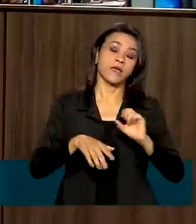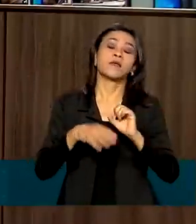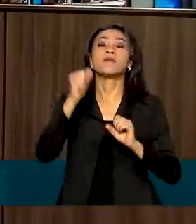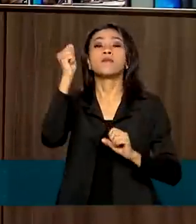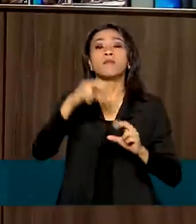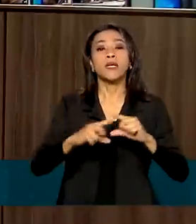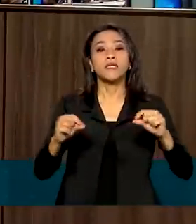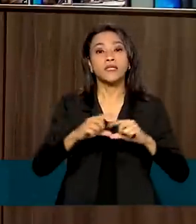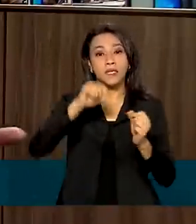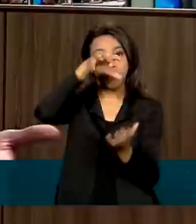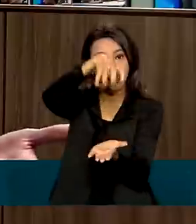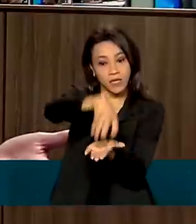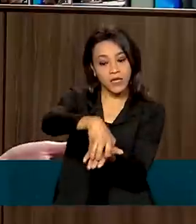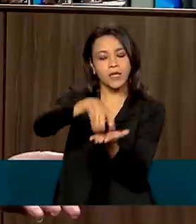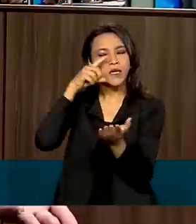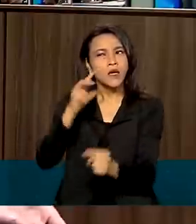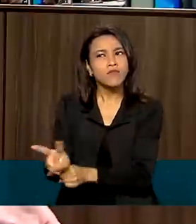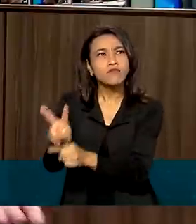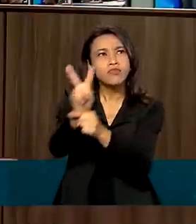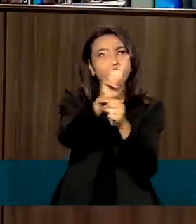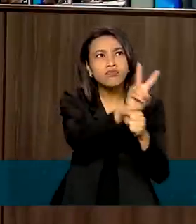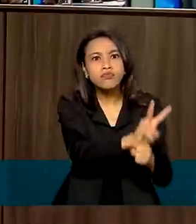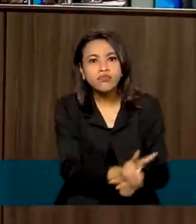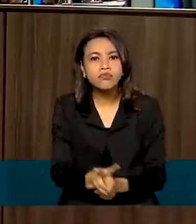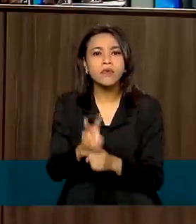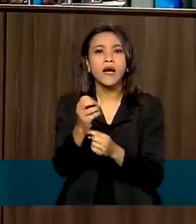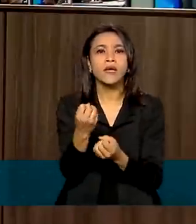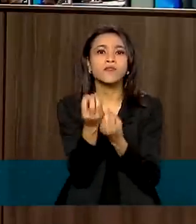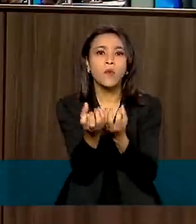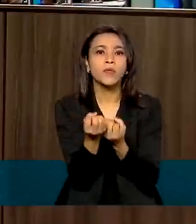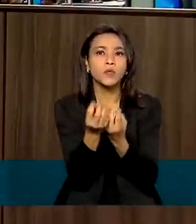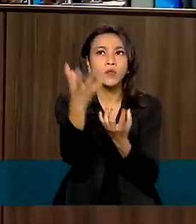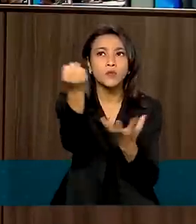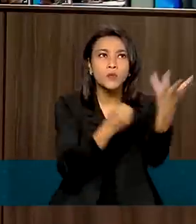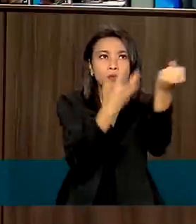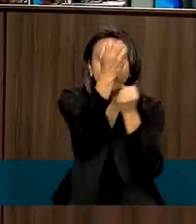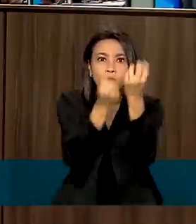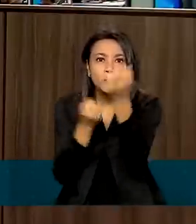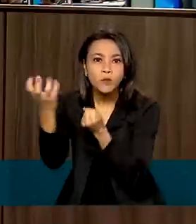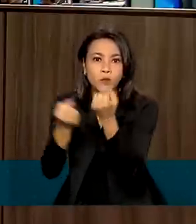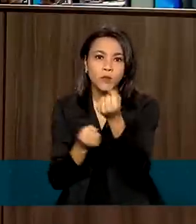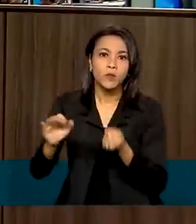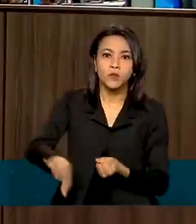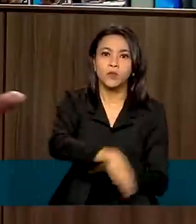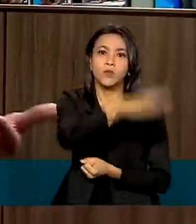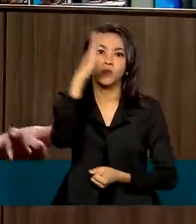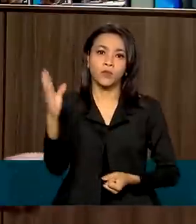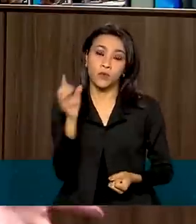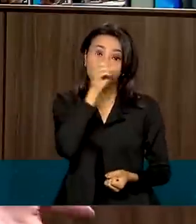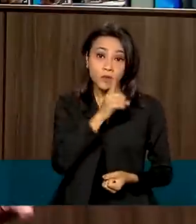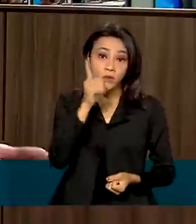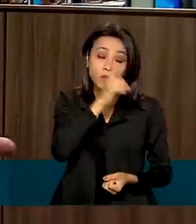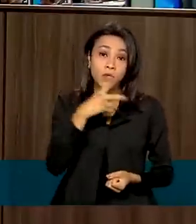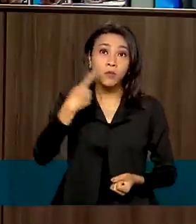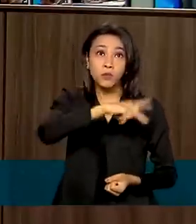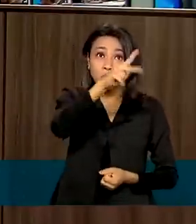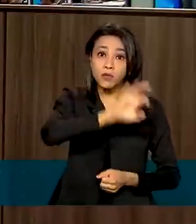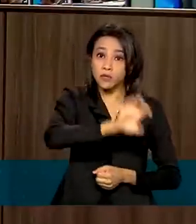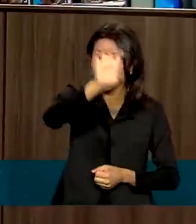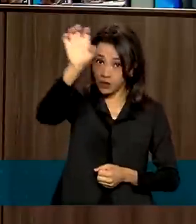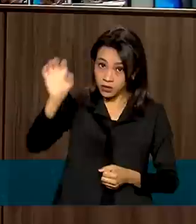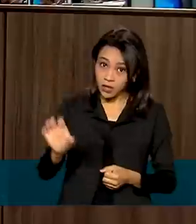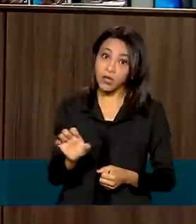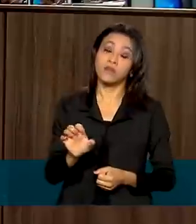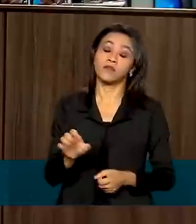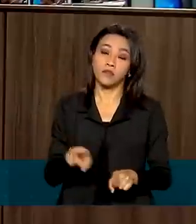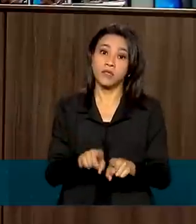Segurança Pública acompanharam em tempo real as informações enviadas ao longo de todo o domingo pelos órgãos estaduais e federais.